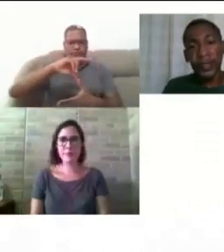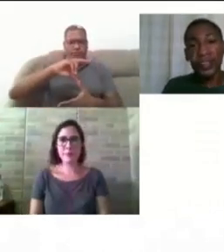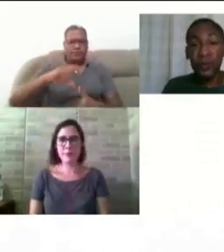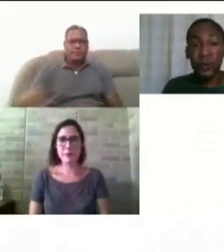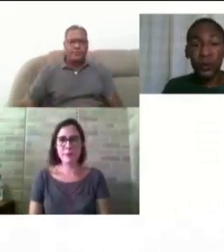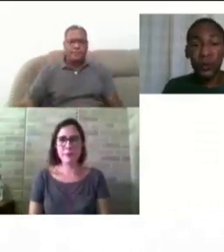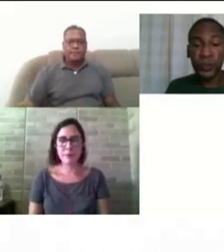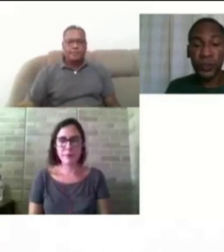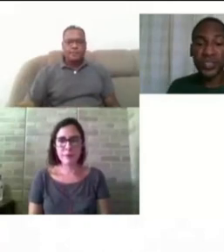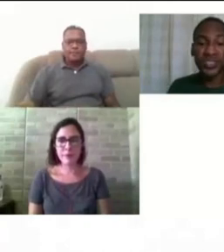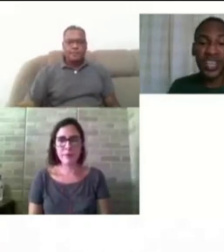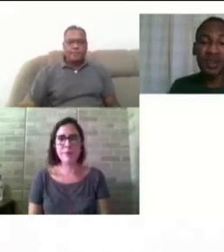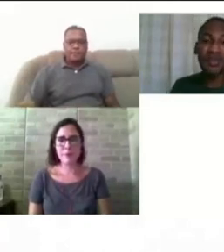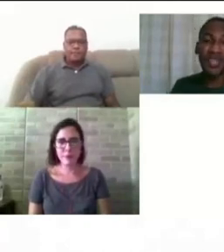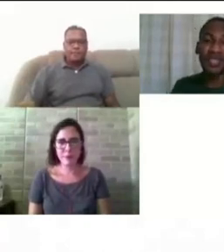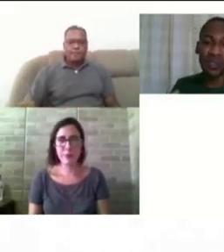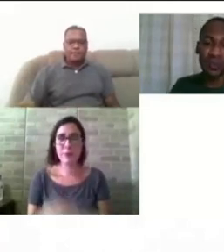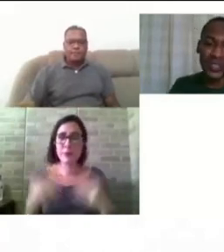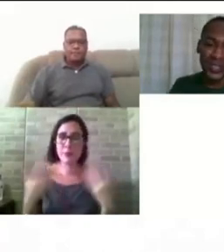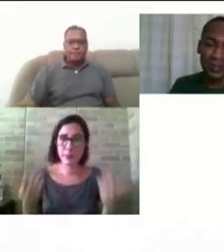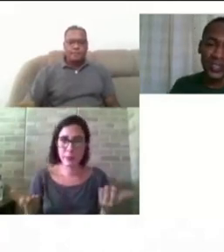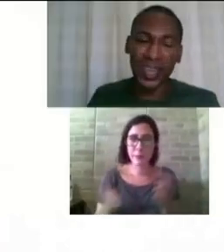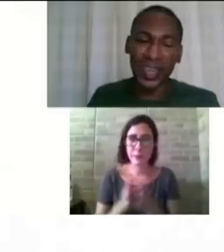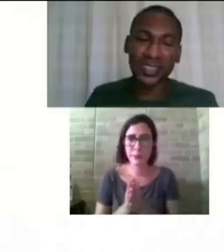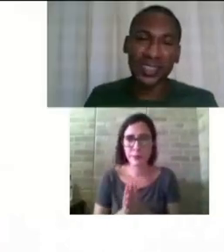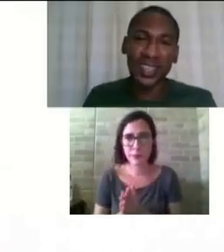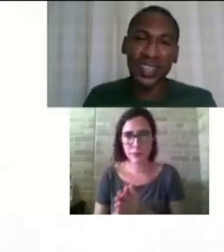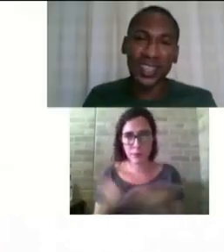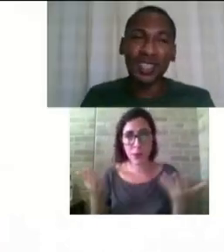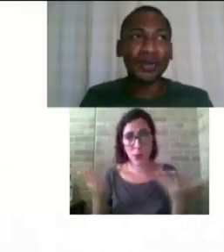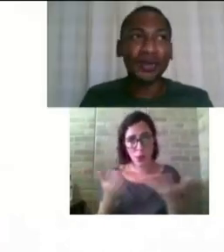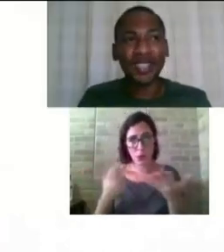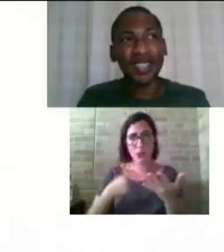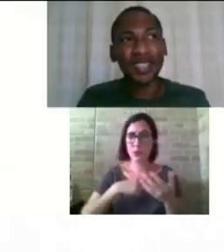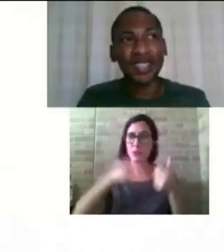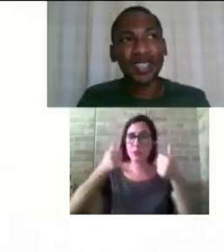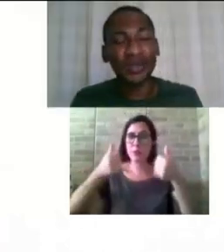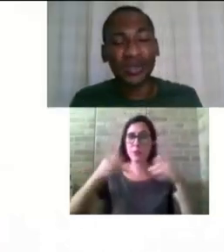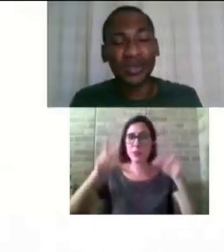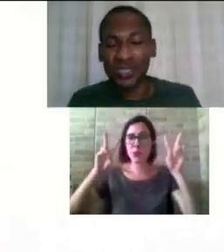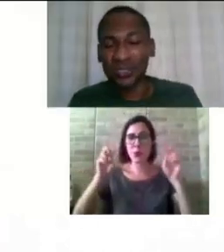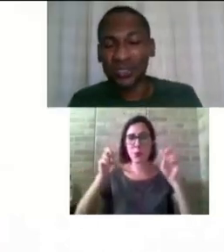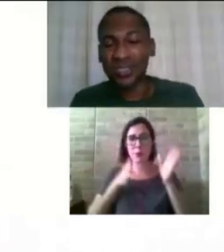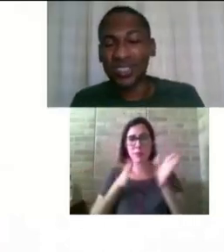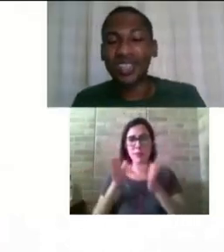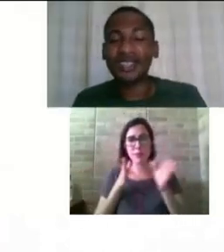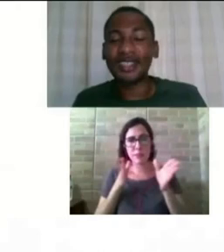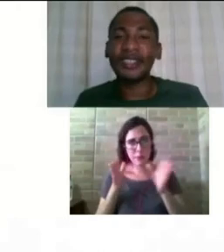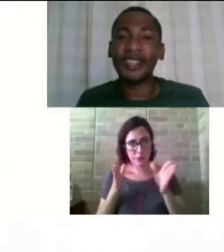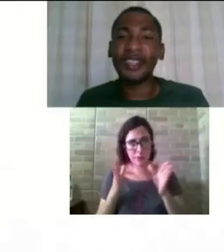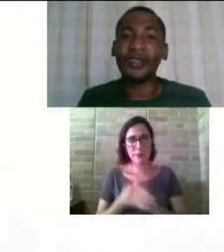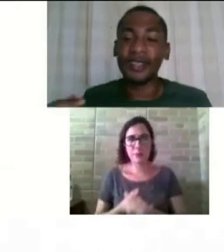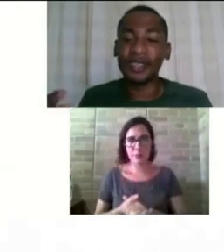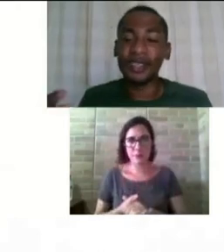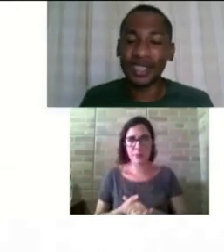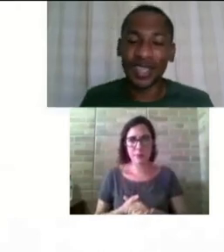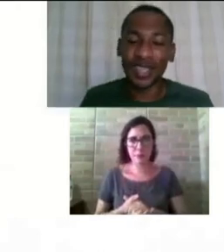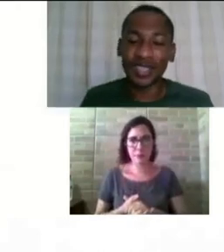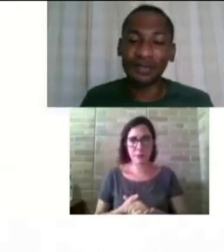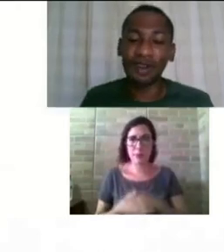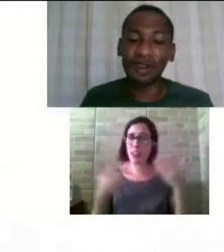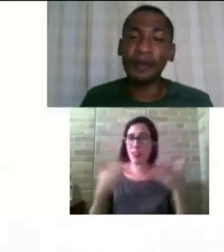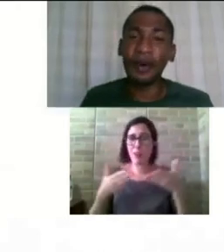Então, hoje, por estarmos falando sobre acessibilidade e por se tratar de um contexto em que as atividades estão sendo